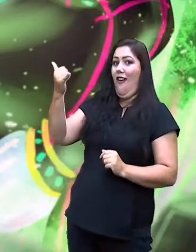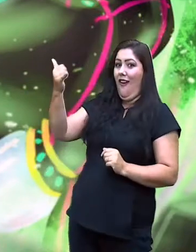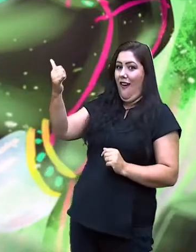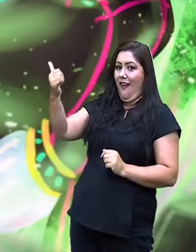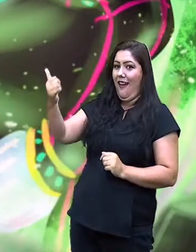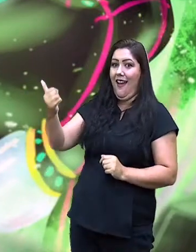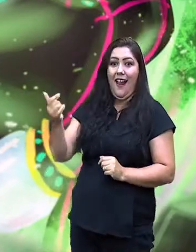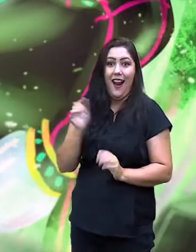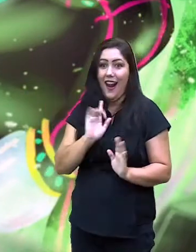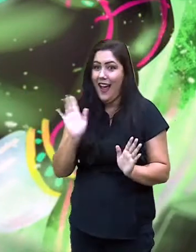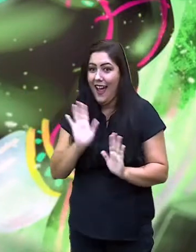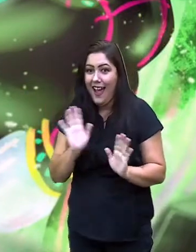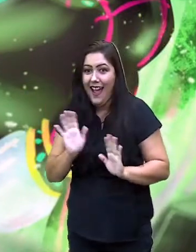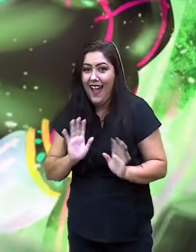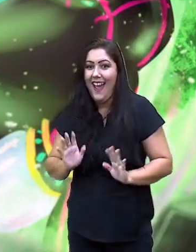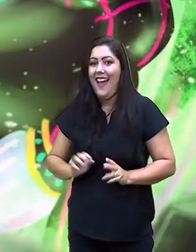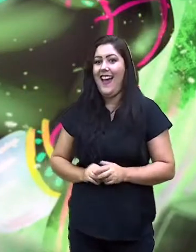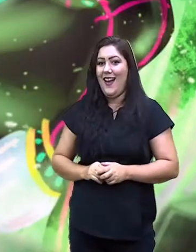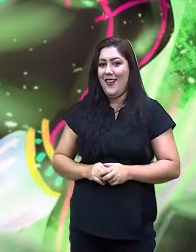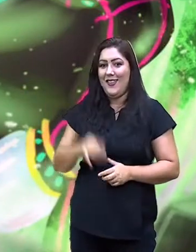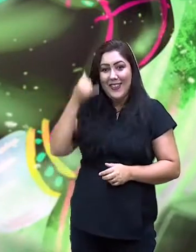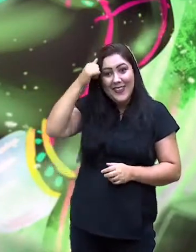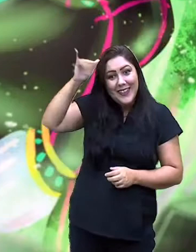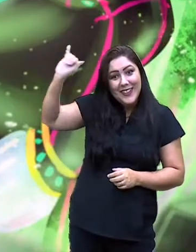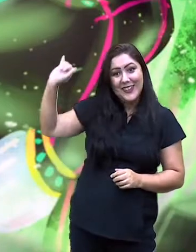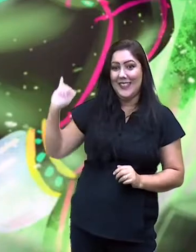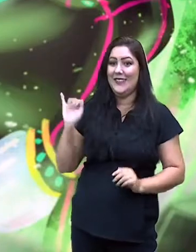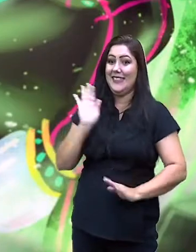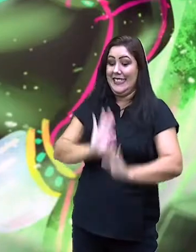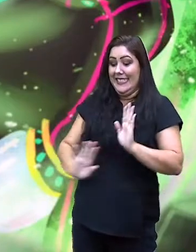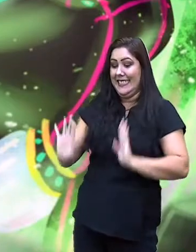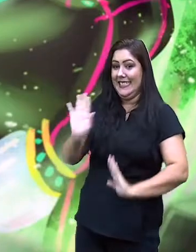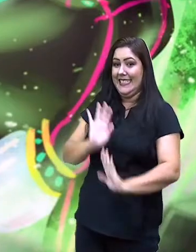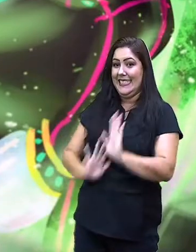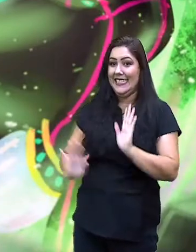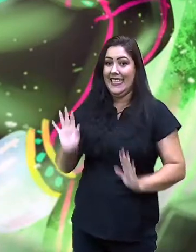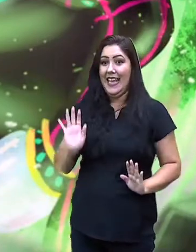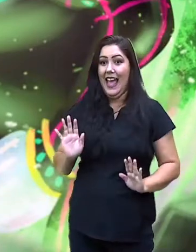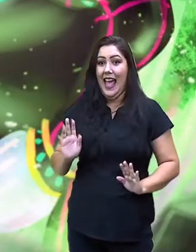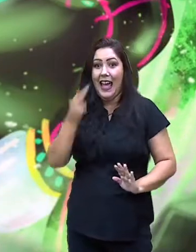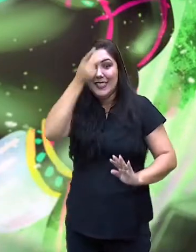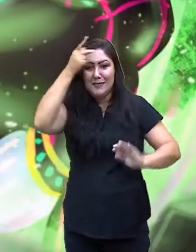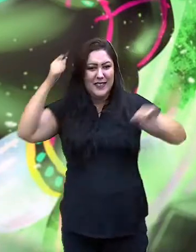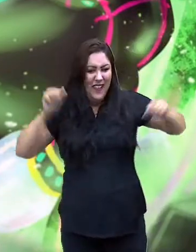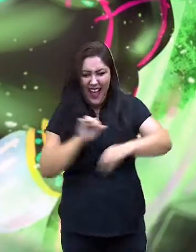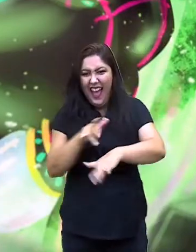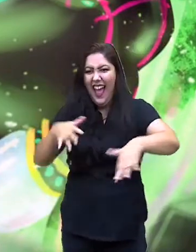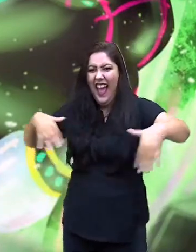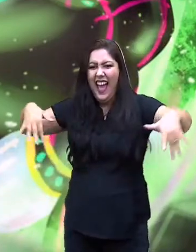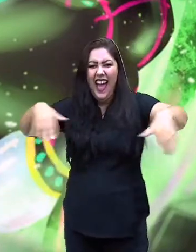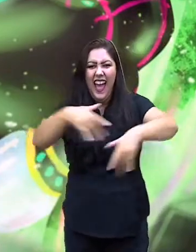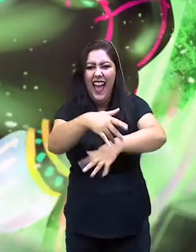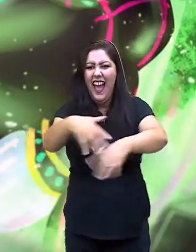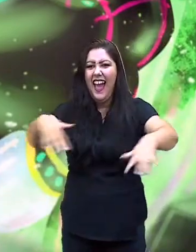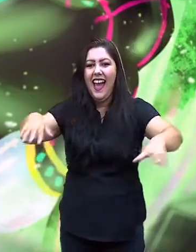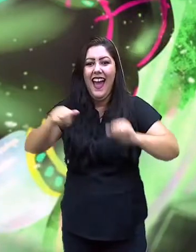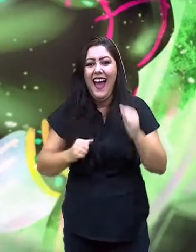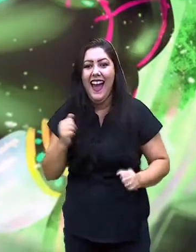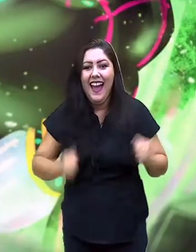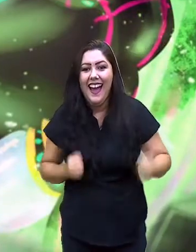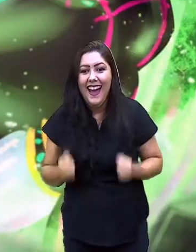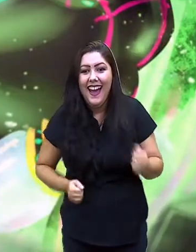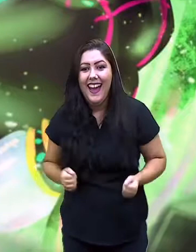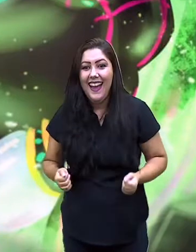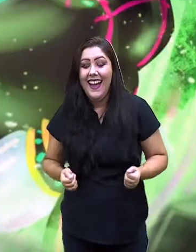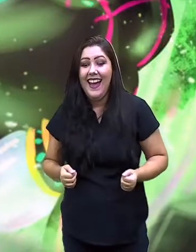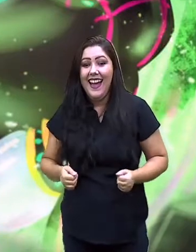pode levar uma chifrada do boi e algumas pessoas saem correndo e querem pegar o rabo do